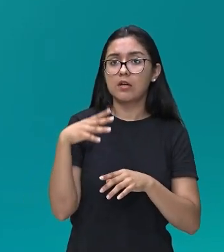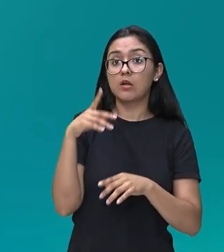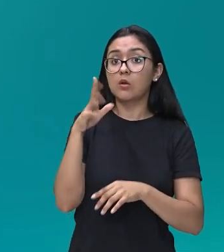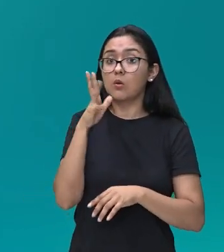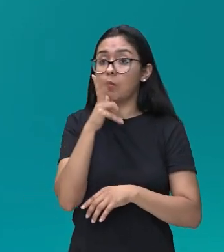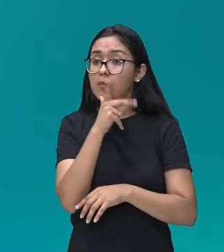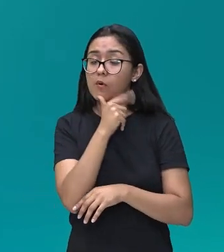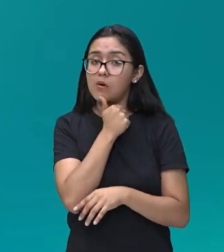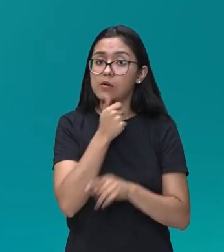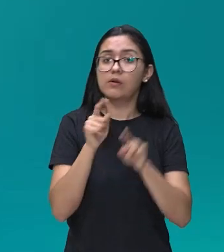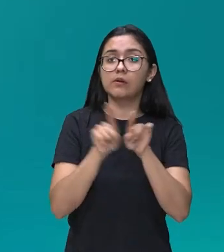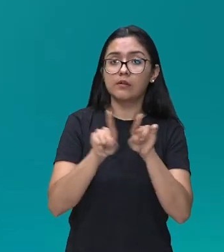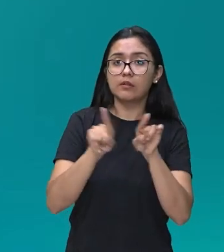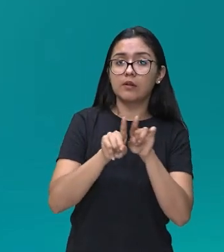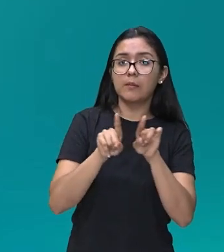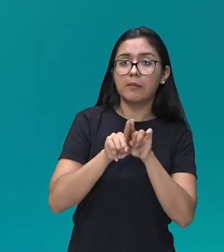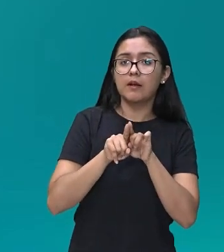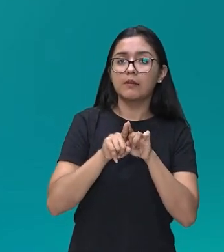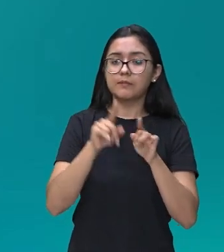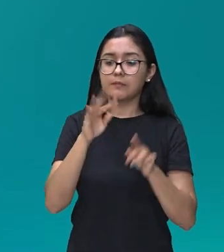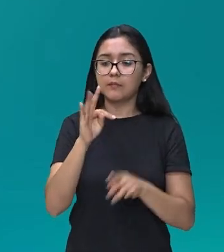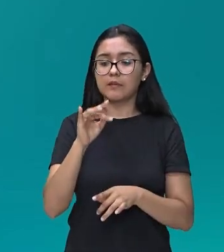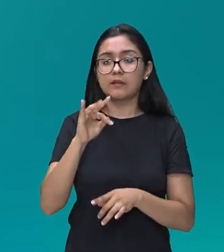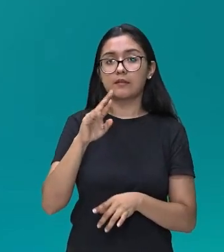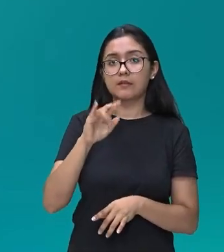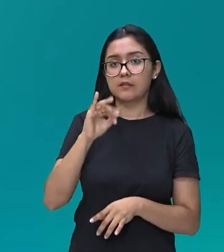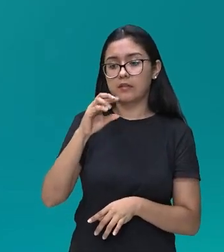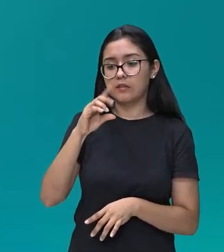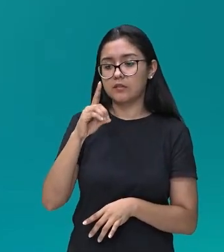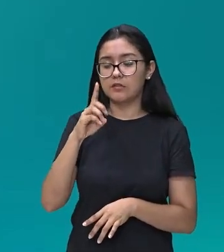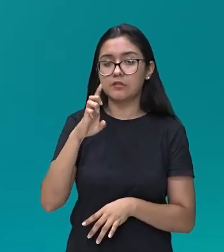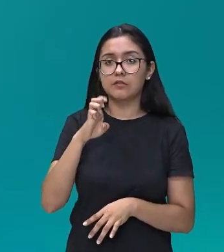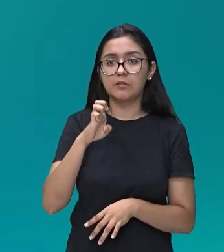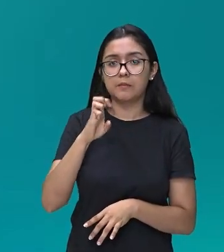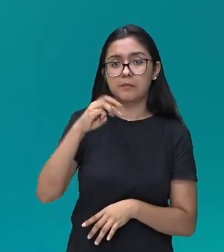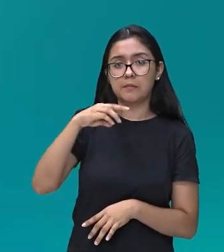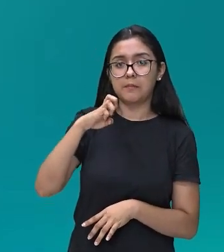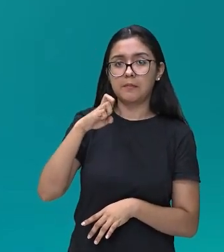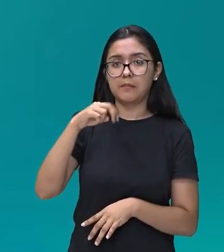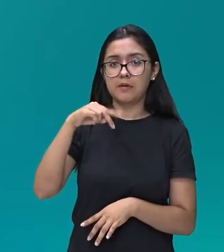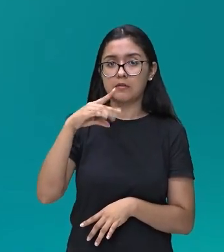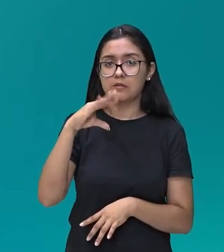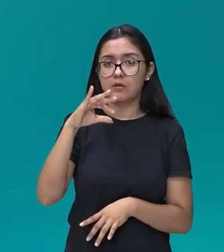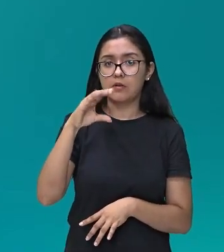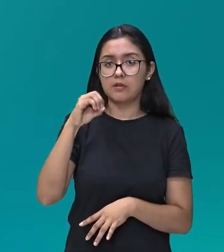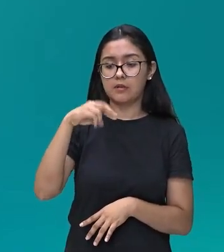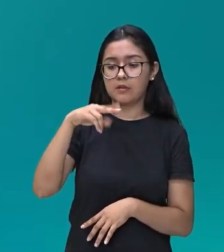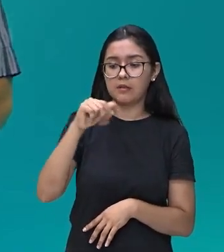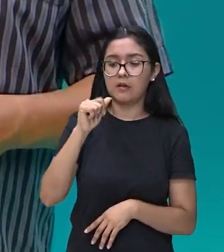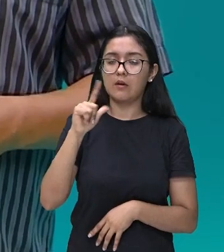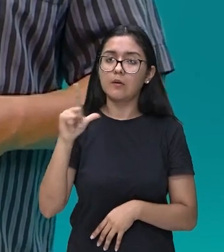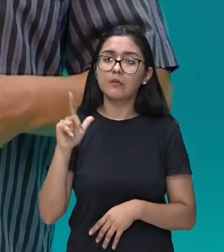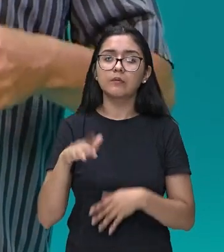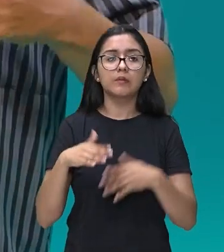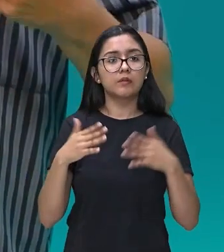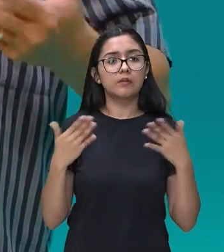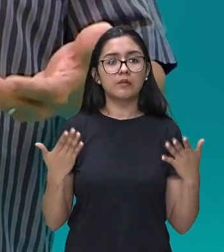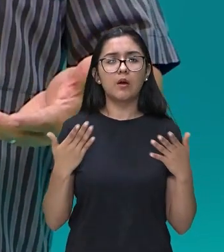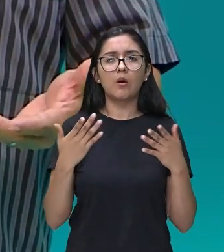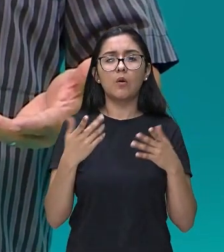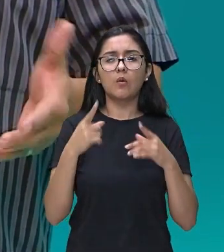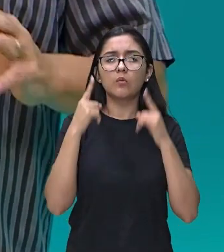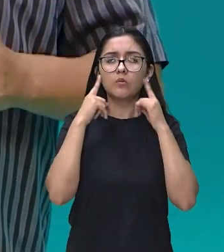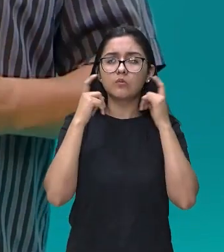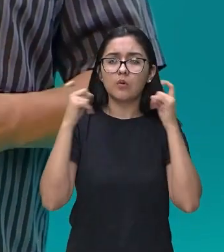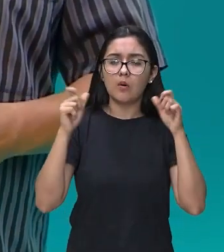E também tridimensional. É uma onda mecânica, longitudinal e tridimensional. Então, o som